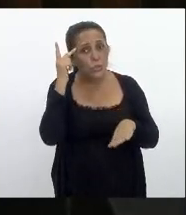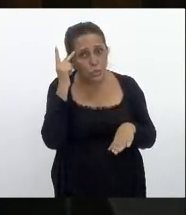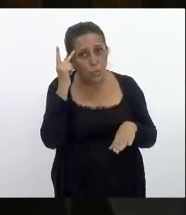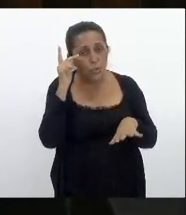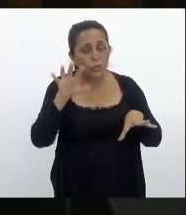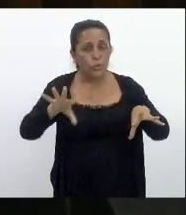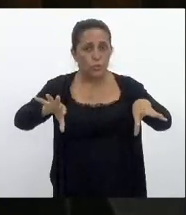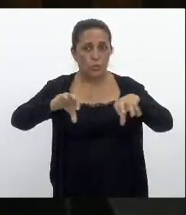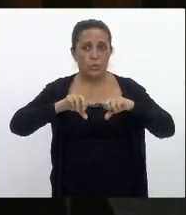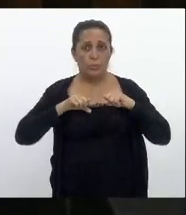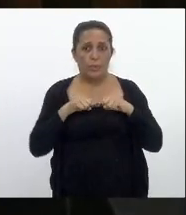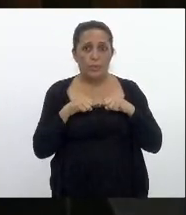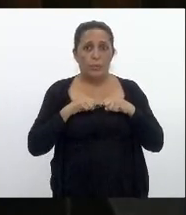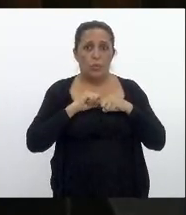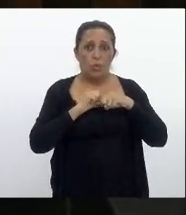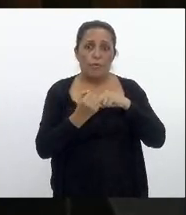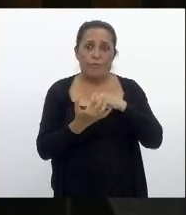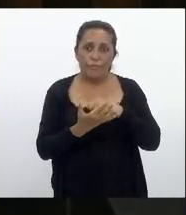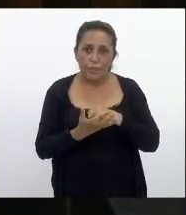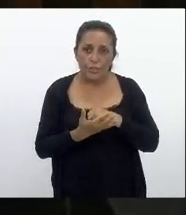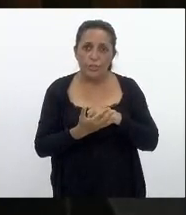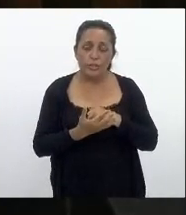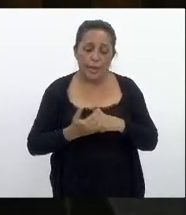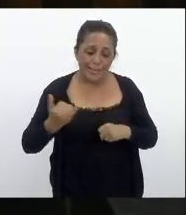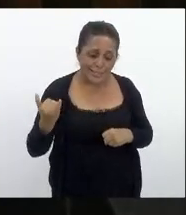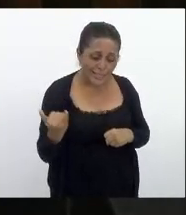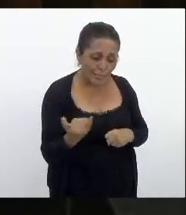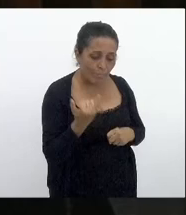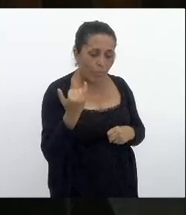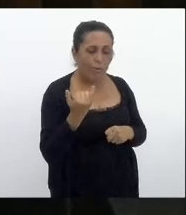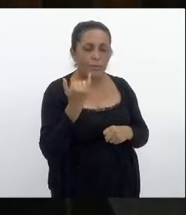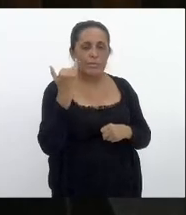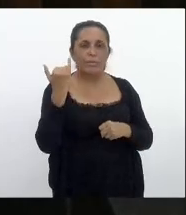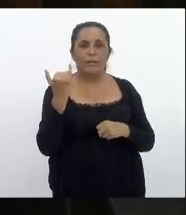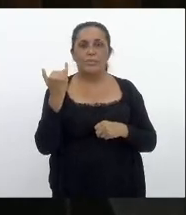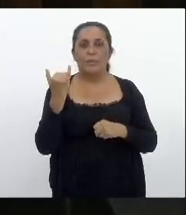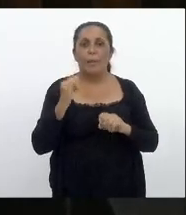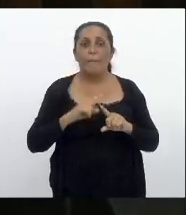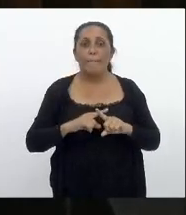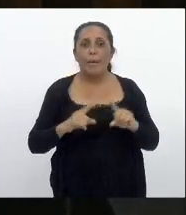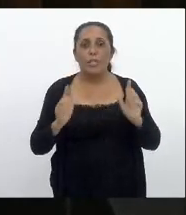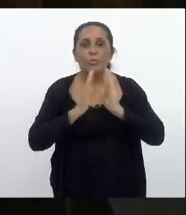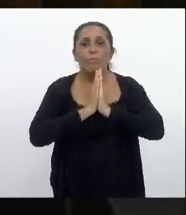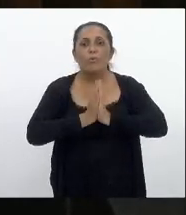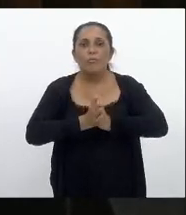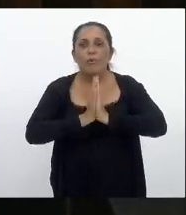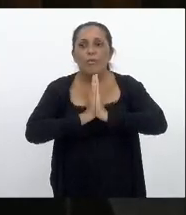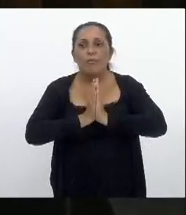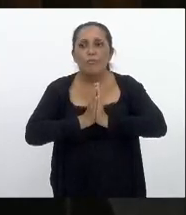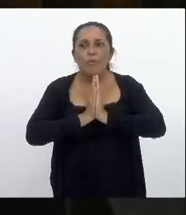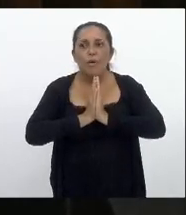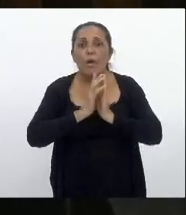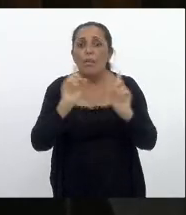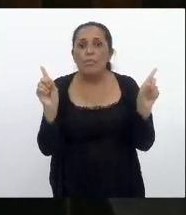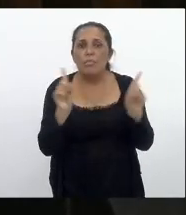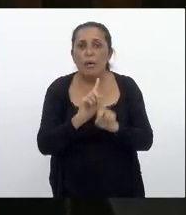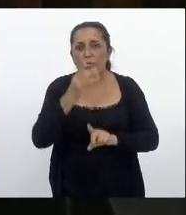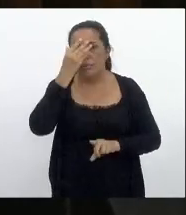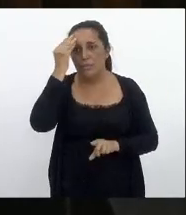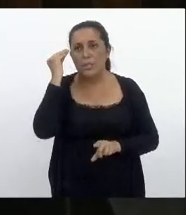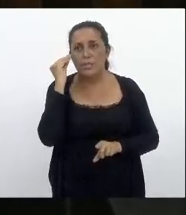contaminarem pelo Covid é de suma importância isso mas por favor gente não vamos esquecer